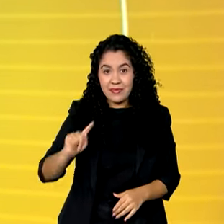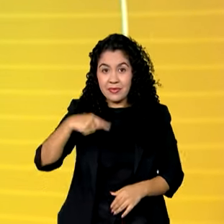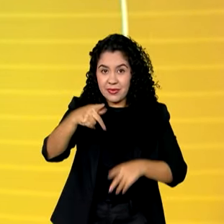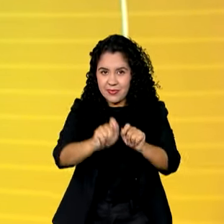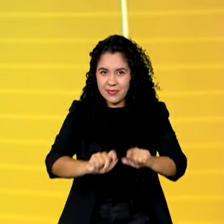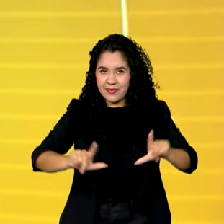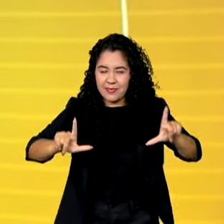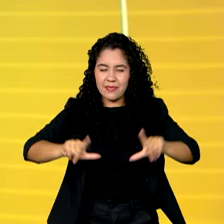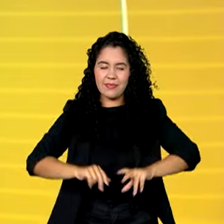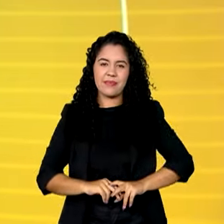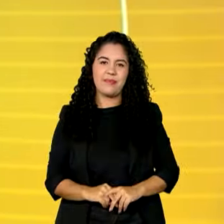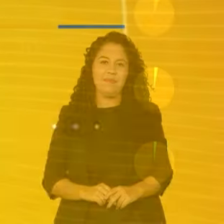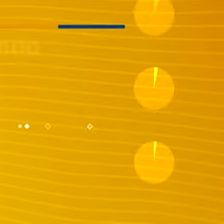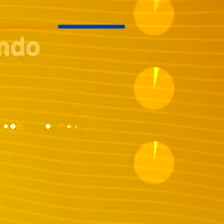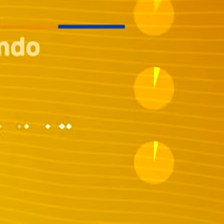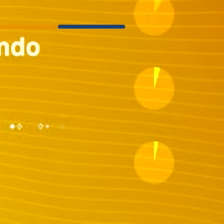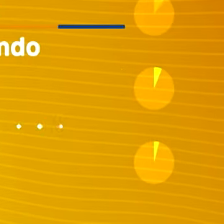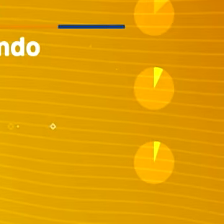volta já já.